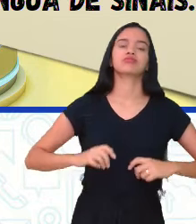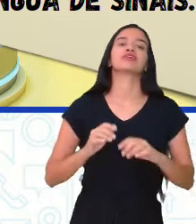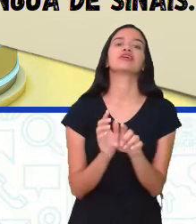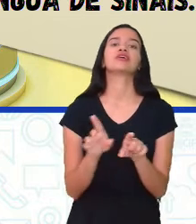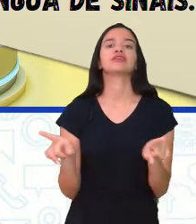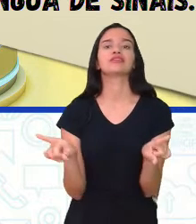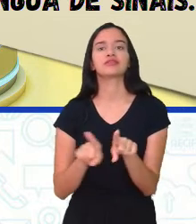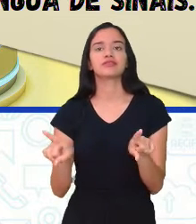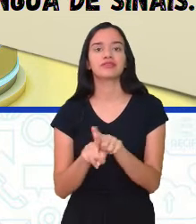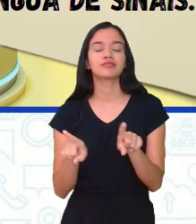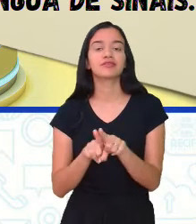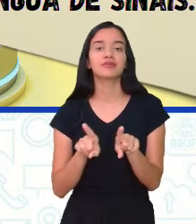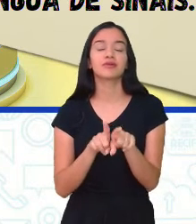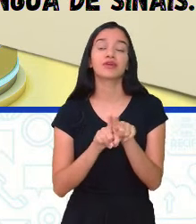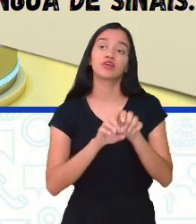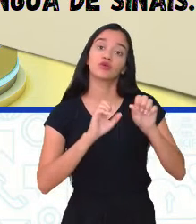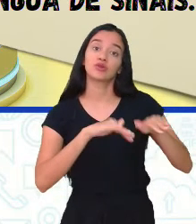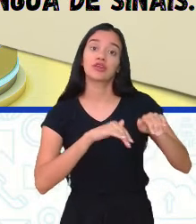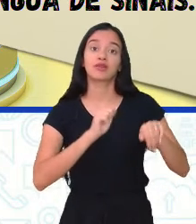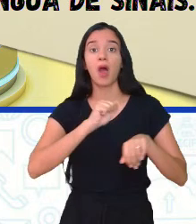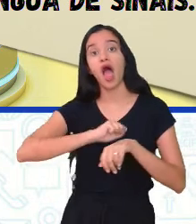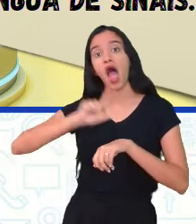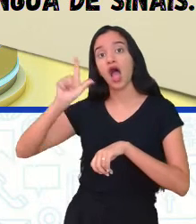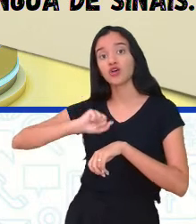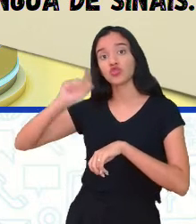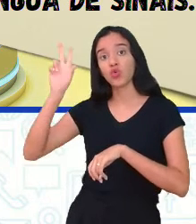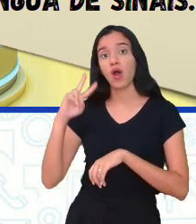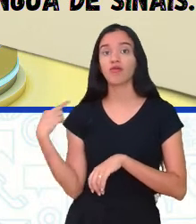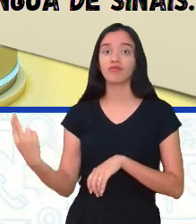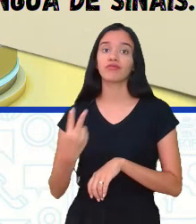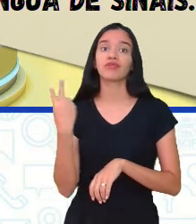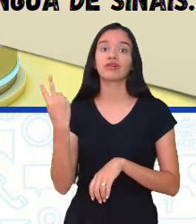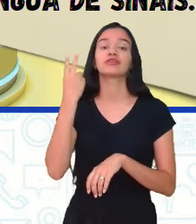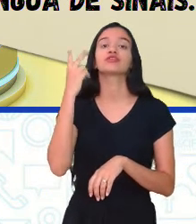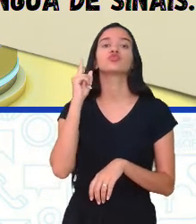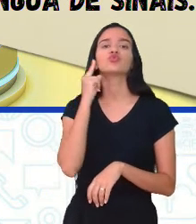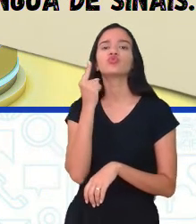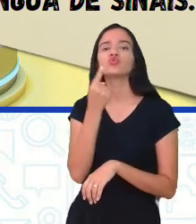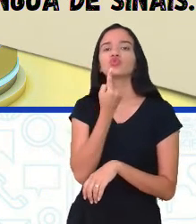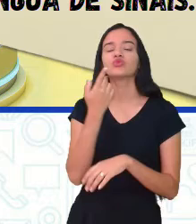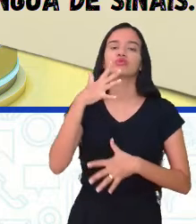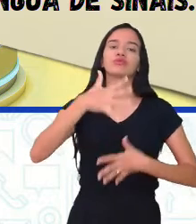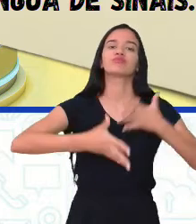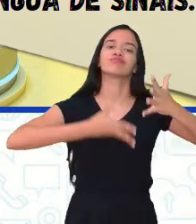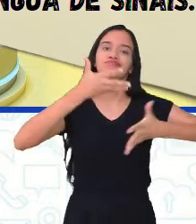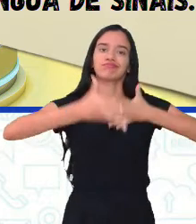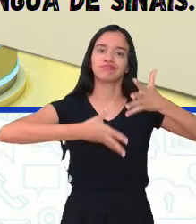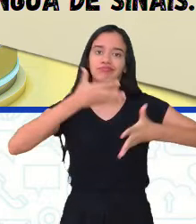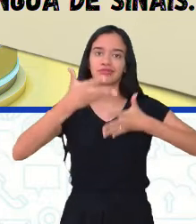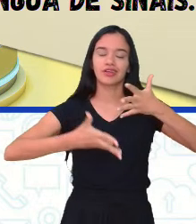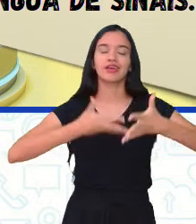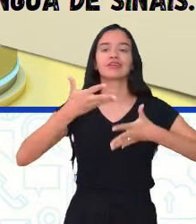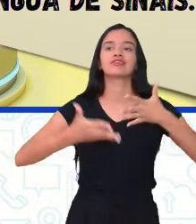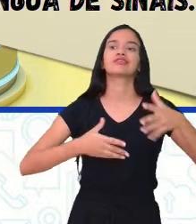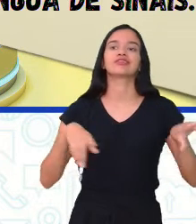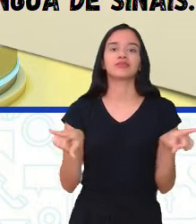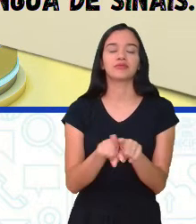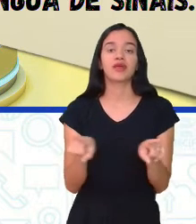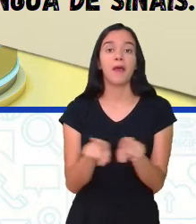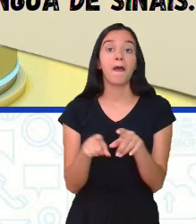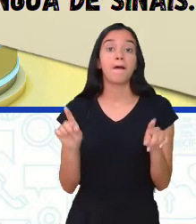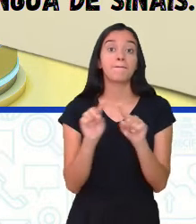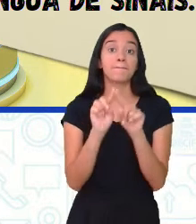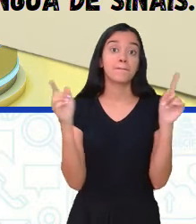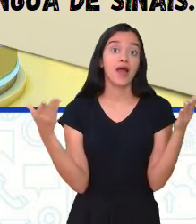e também temos o setembro azul, que é a valorização dos surdos e da língua de sinais. Mas hoje vamos falar um